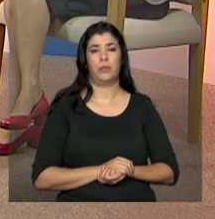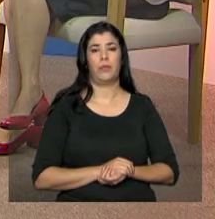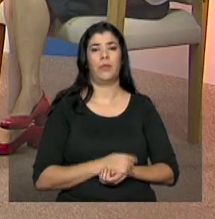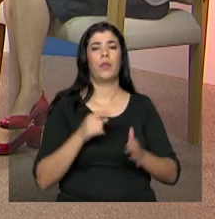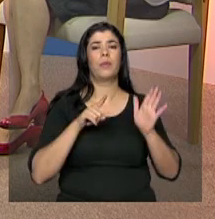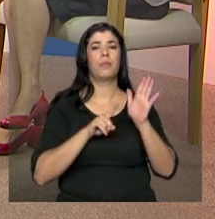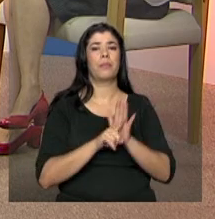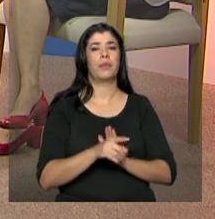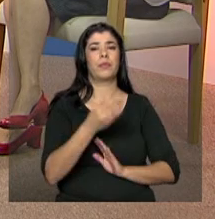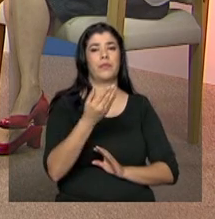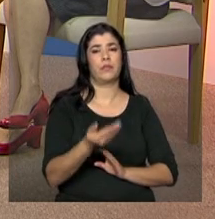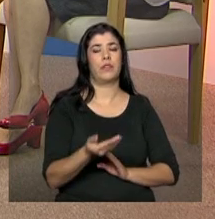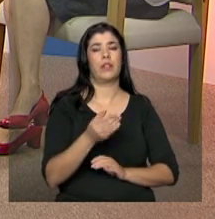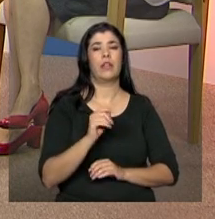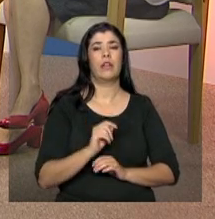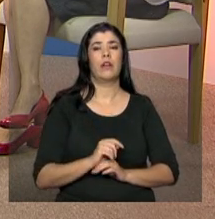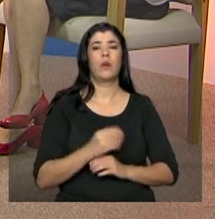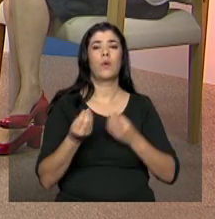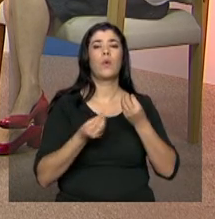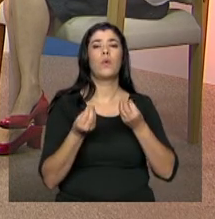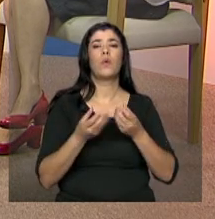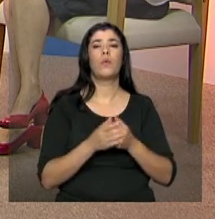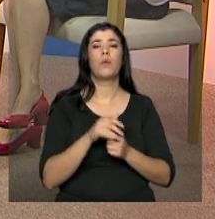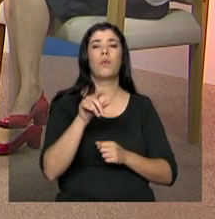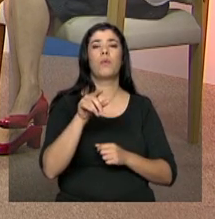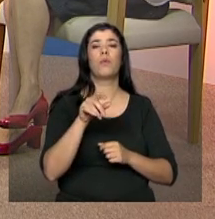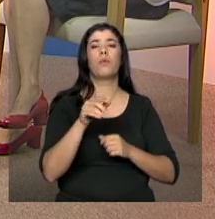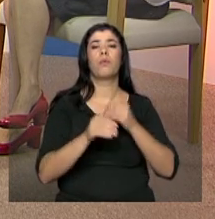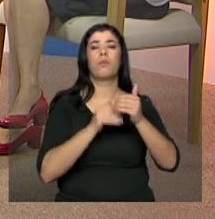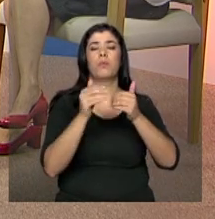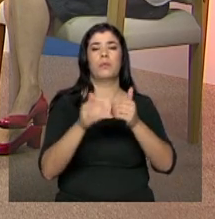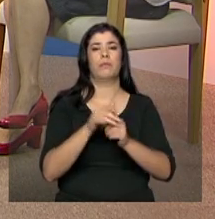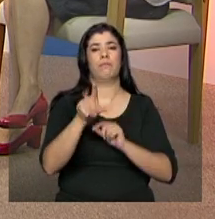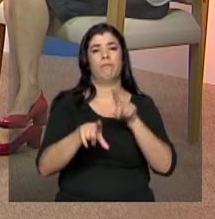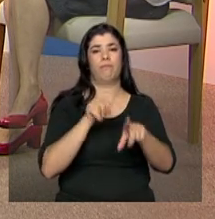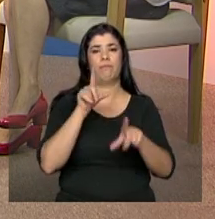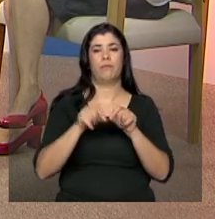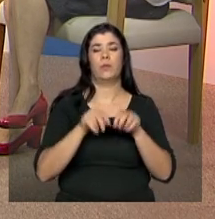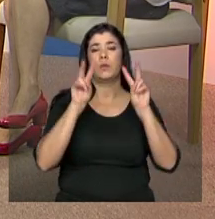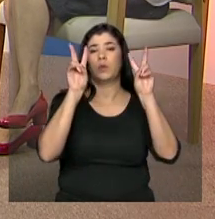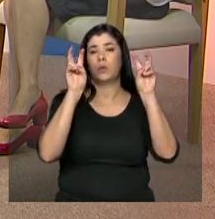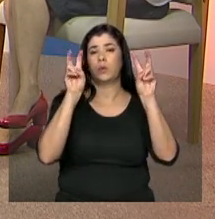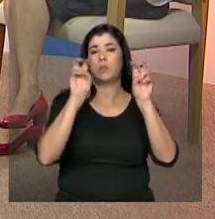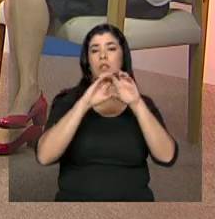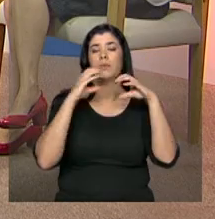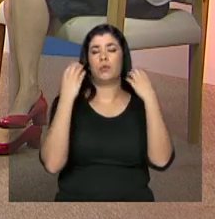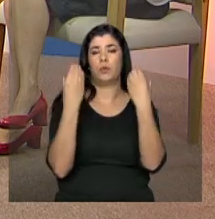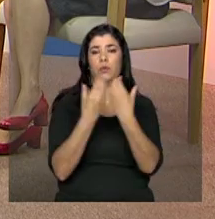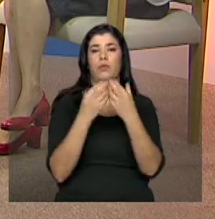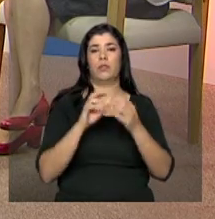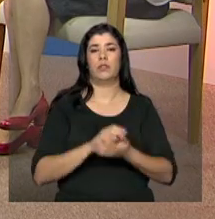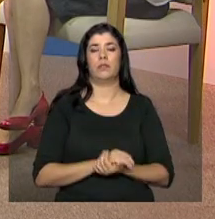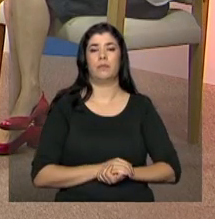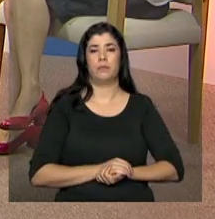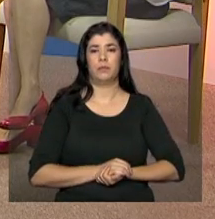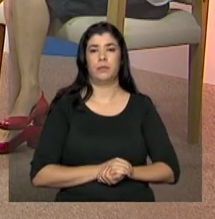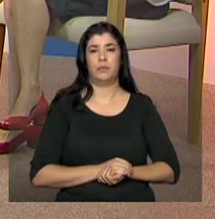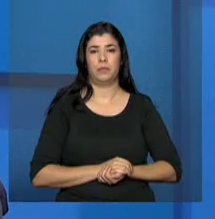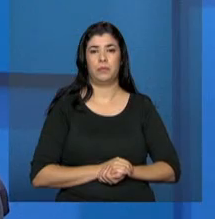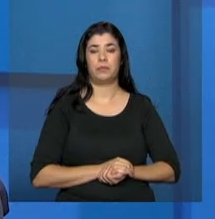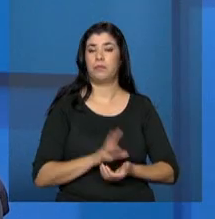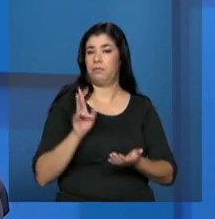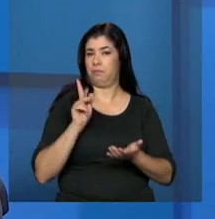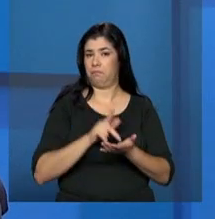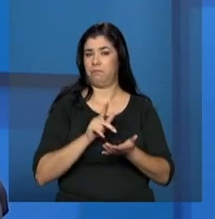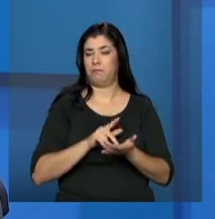conselheira, como que é o processo de escolha dos temas abordados nas conferências? Olha, Lilian, na verdade, nós